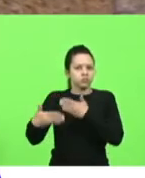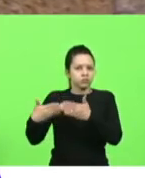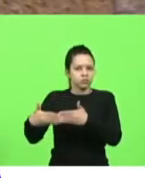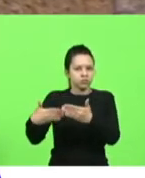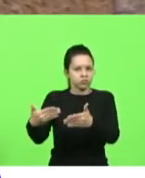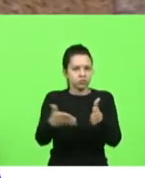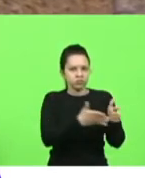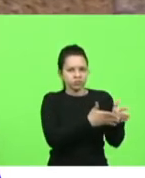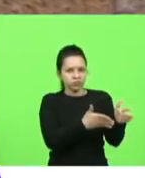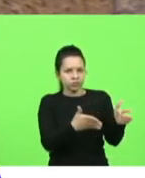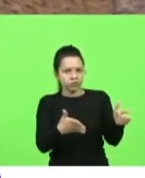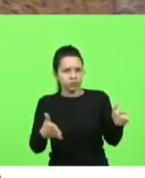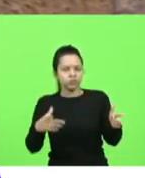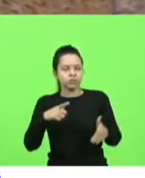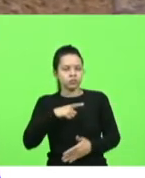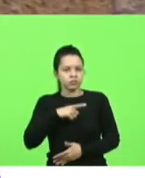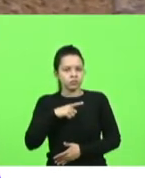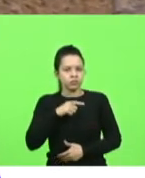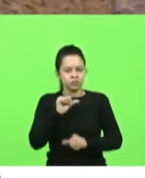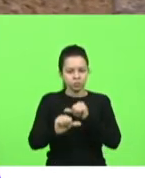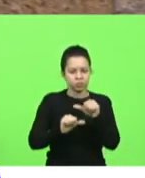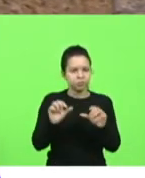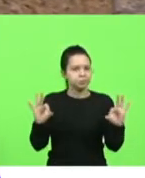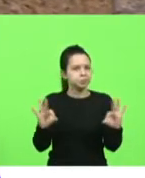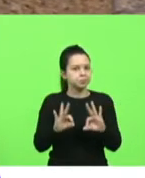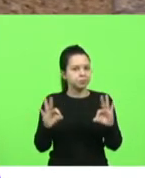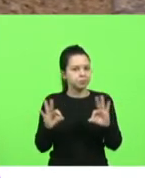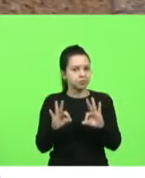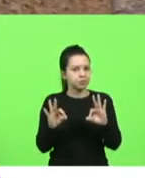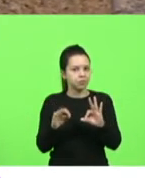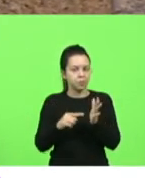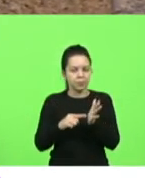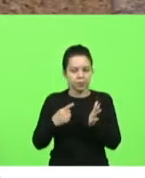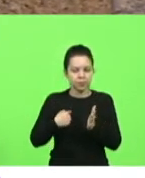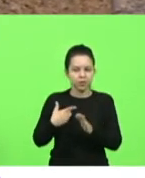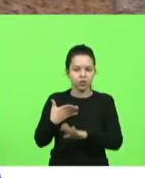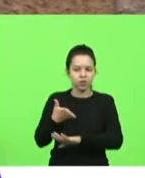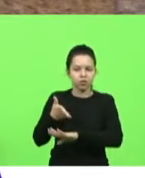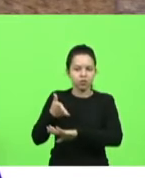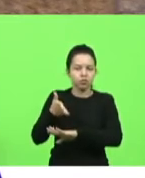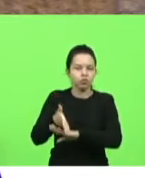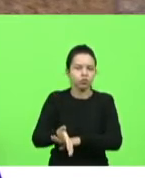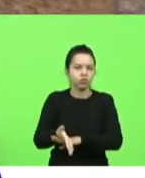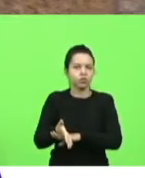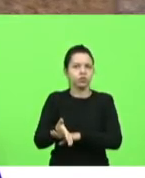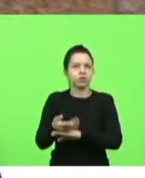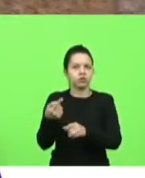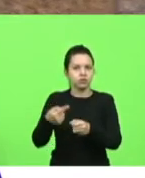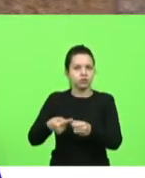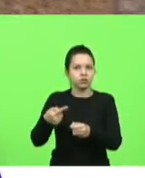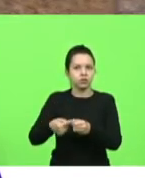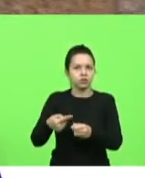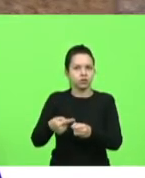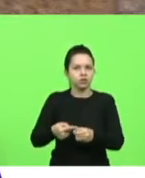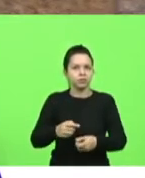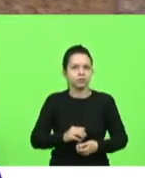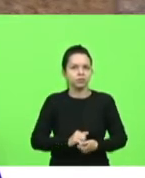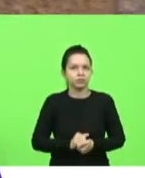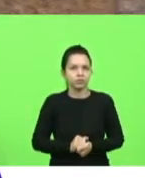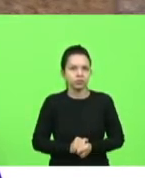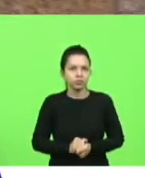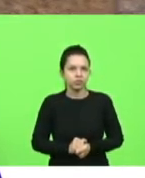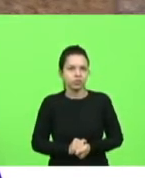conheci São Francisco nada mudou desde a primeira vez que eu coloquei o meu pé ali naquela cidade eu poderia eu seria